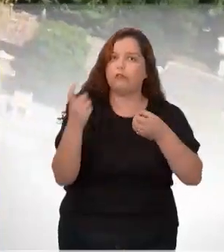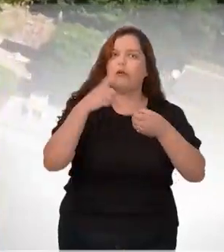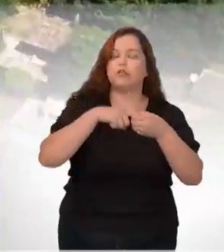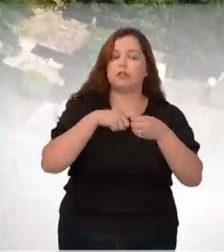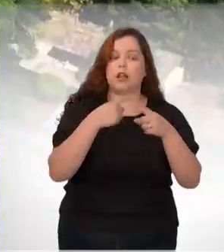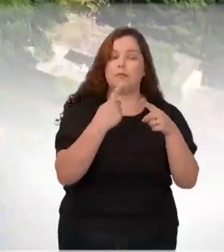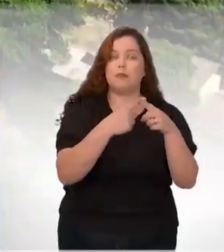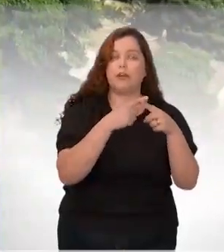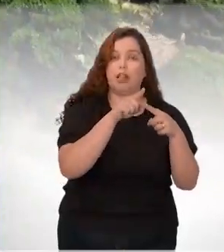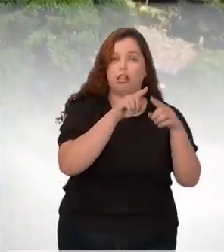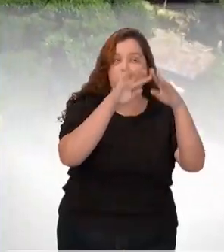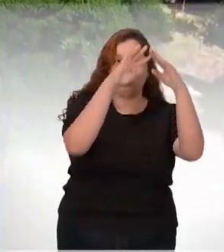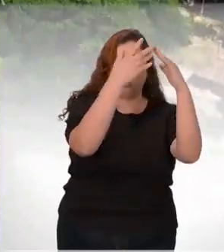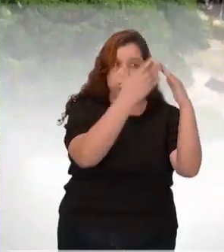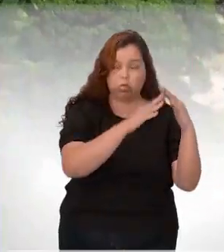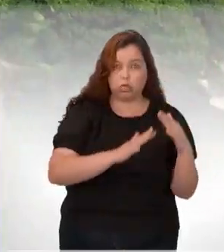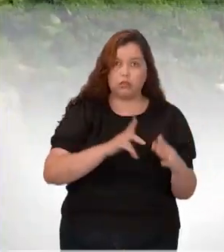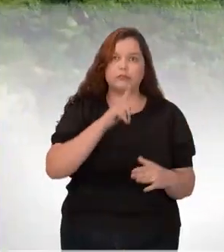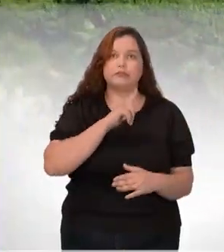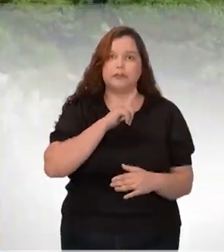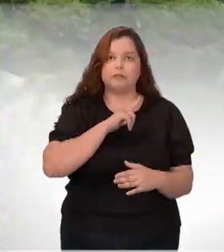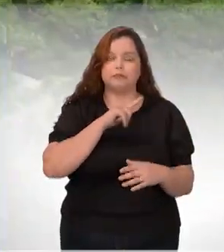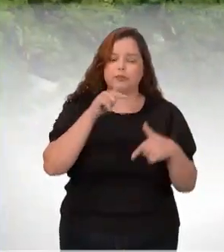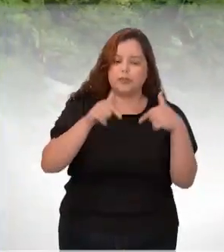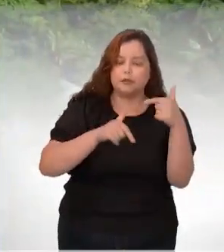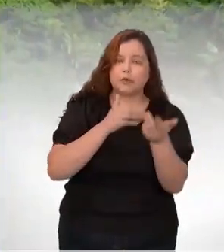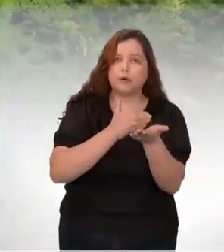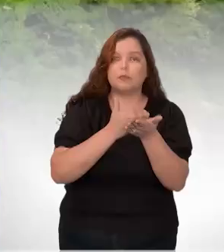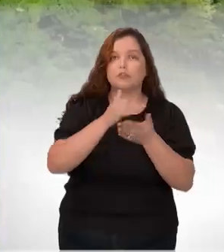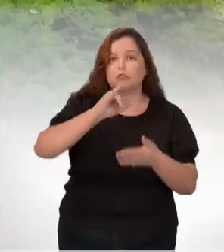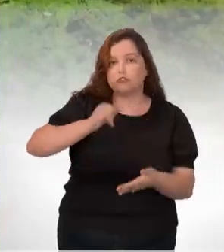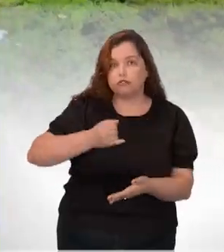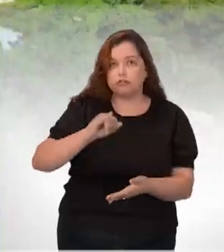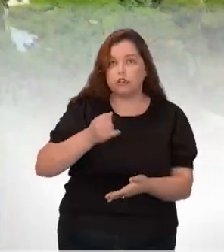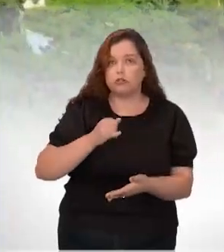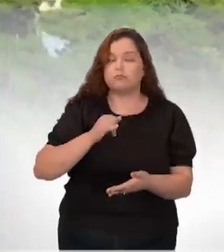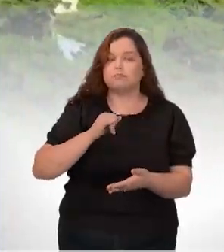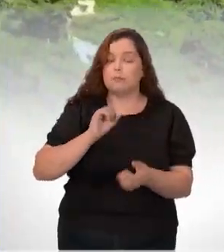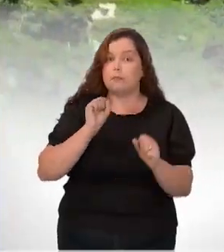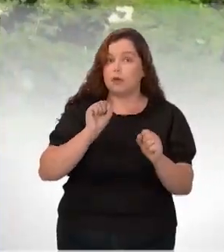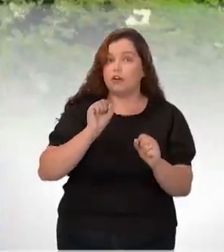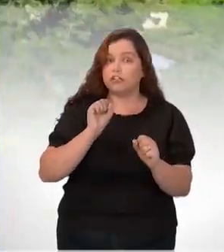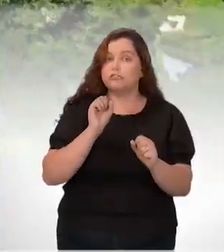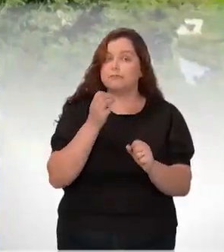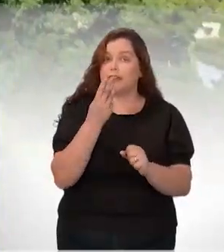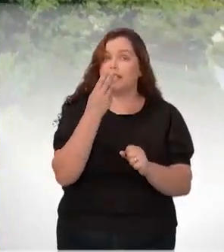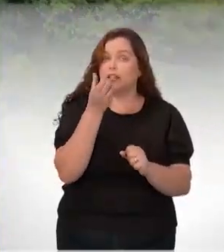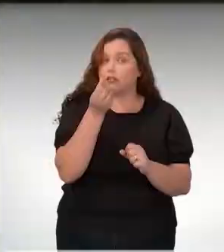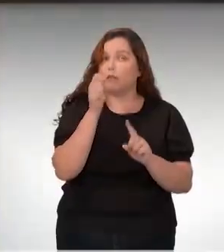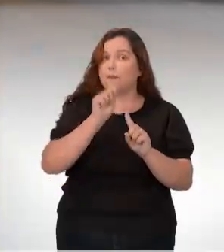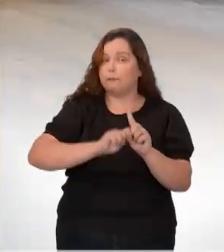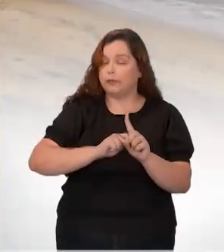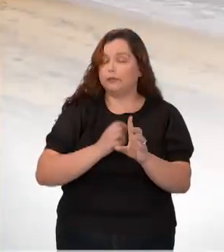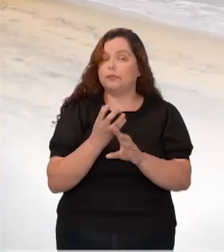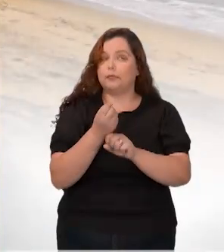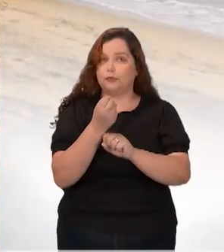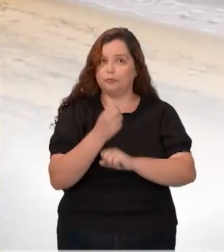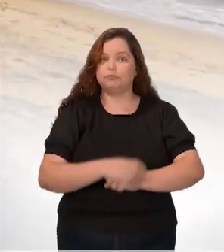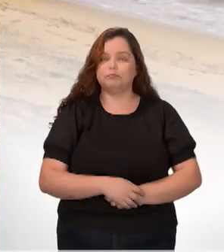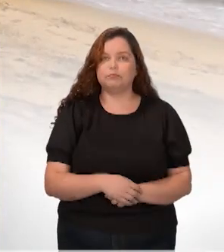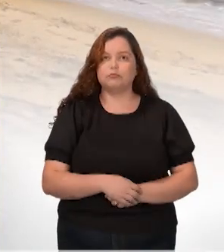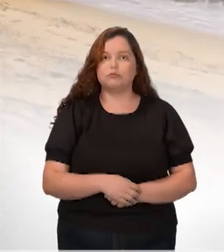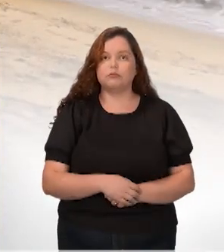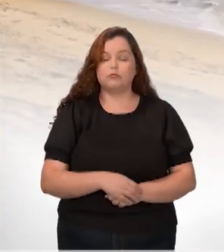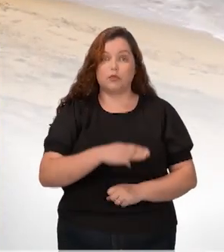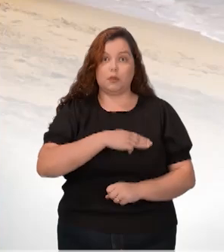sofreram com deslizamentos. O trabalho começou em janeiro deste ano e deve durar até 36 meses. O Ministério Público Federal